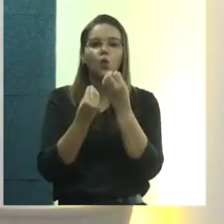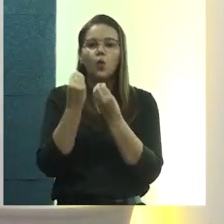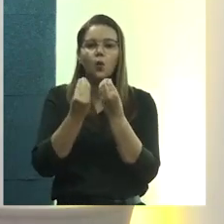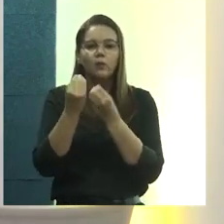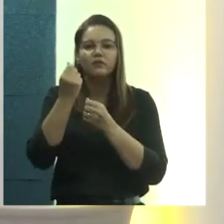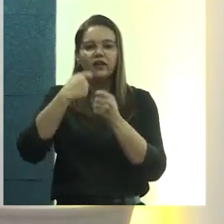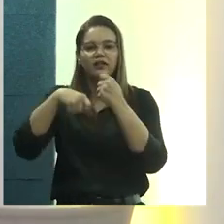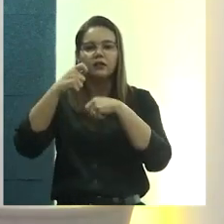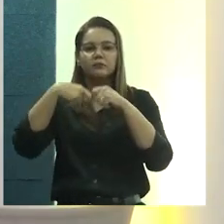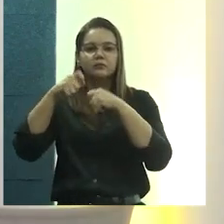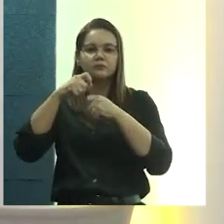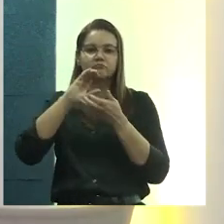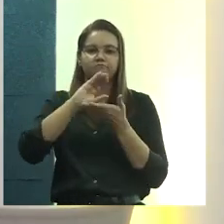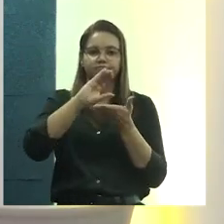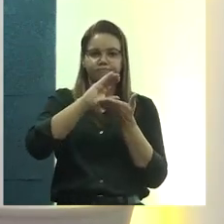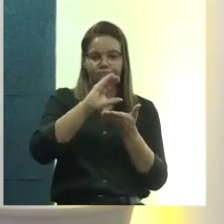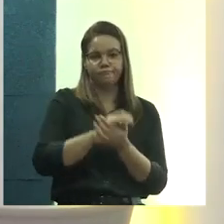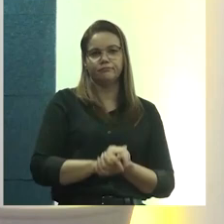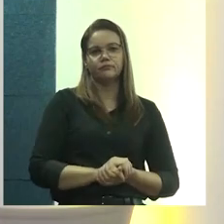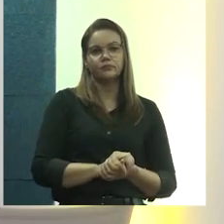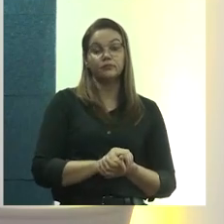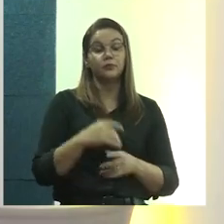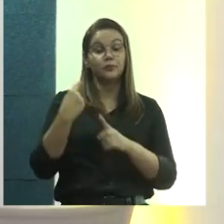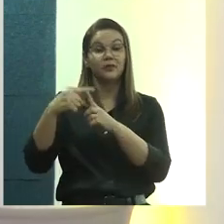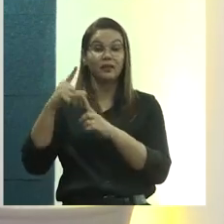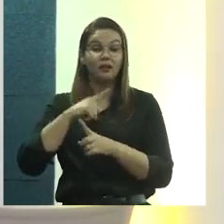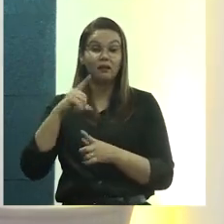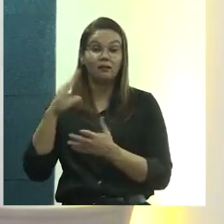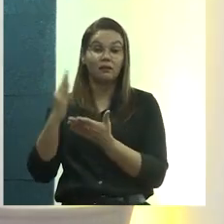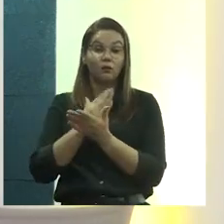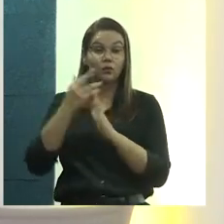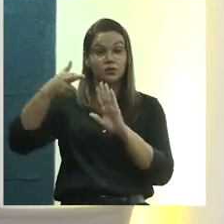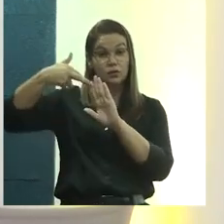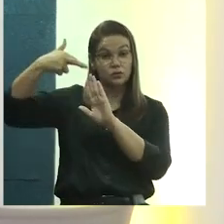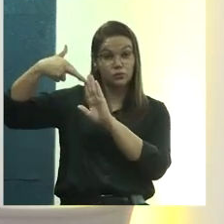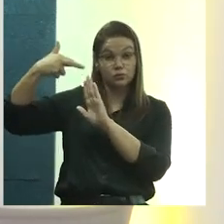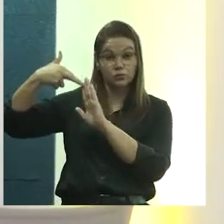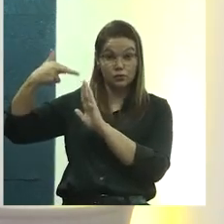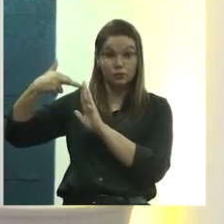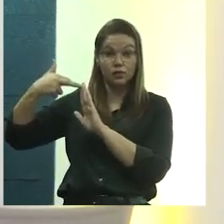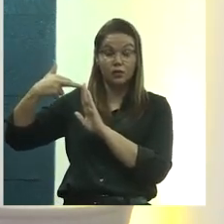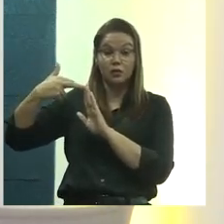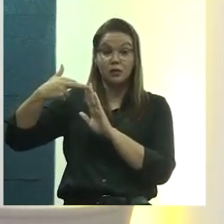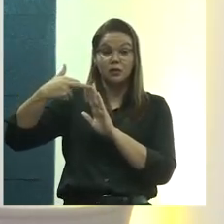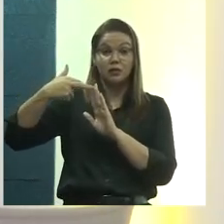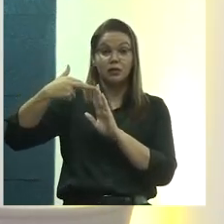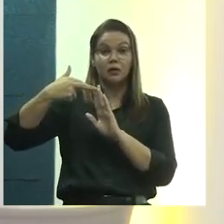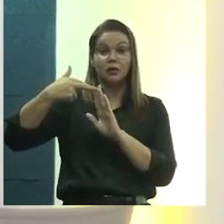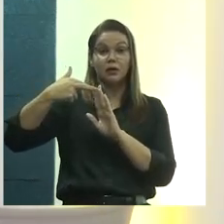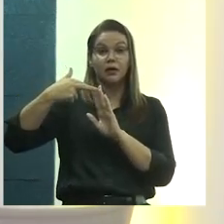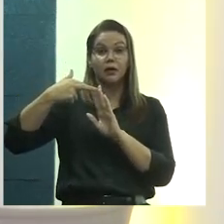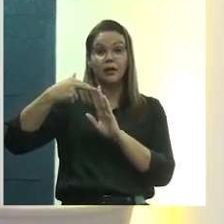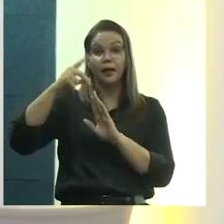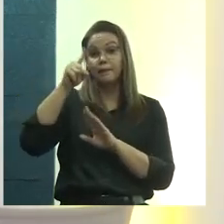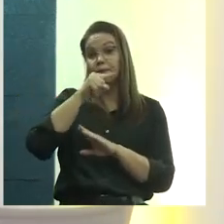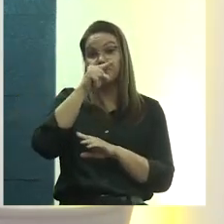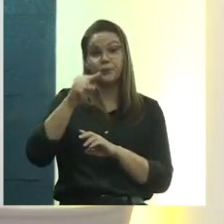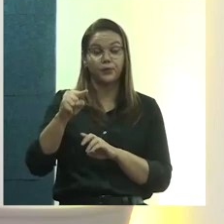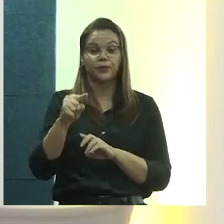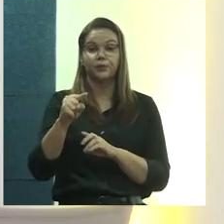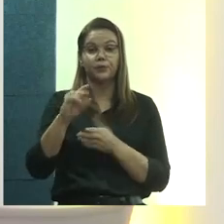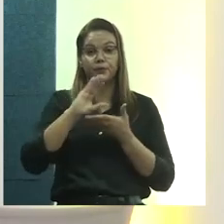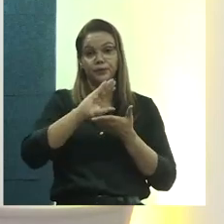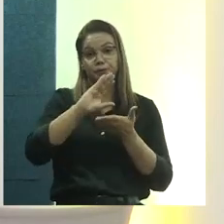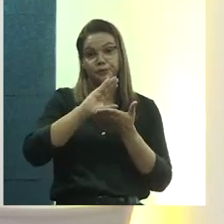Porque exige, por exemplo, em algumas resoluções, não é permitido que se use esses